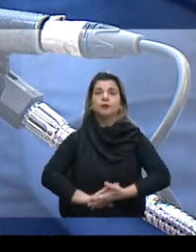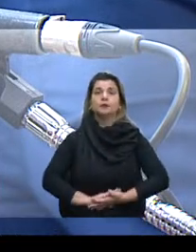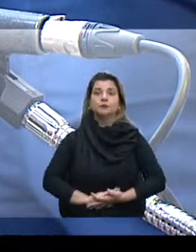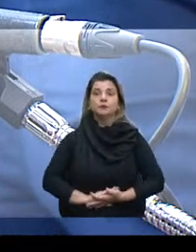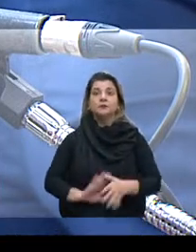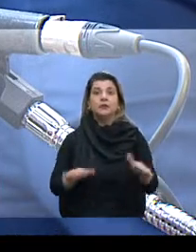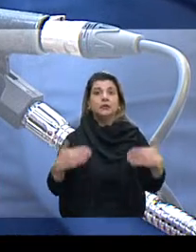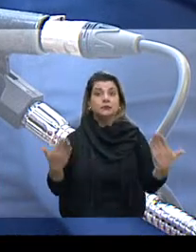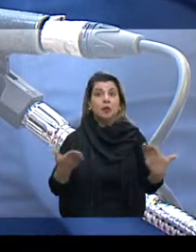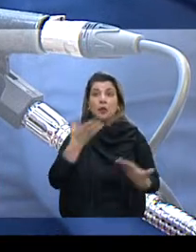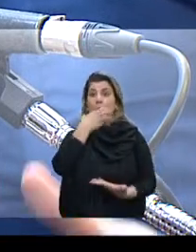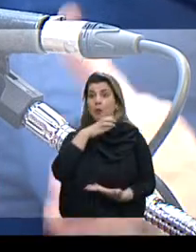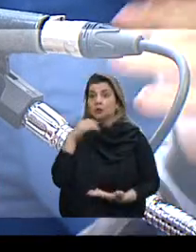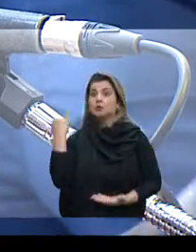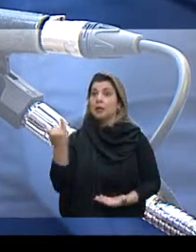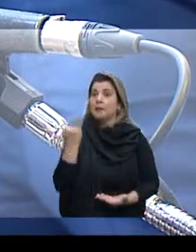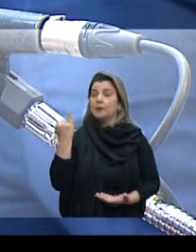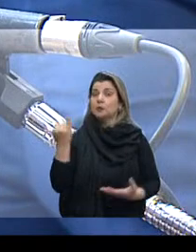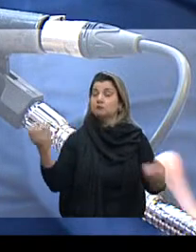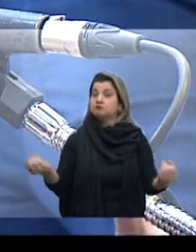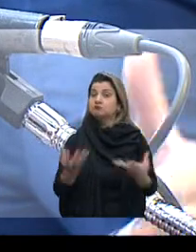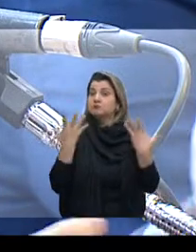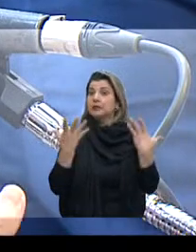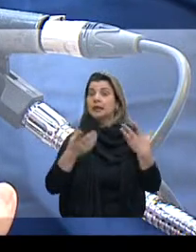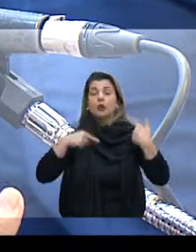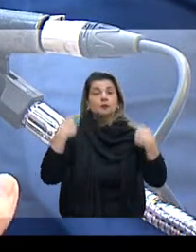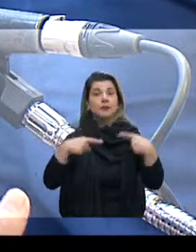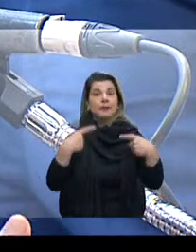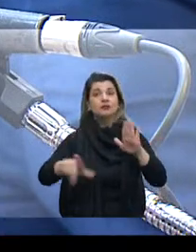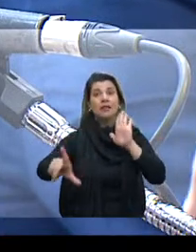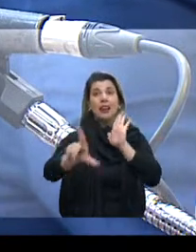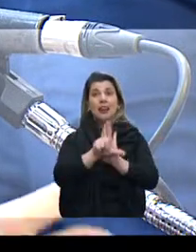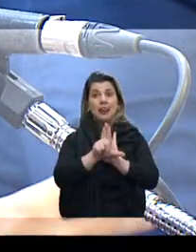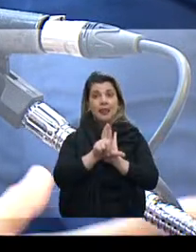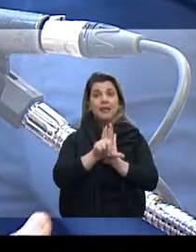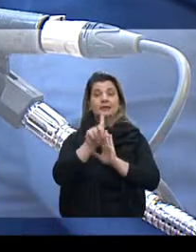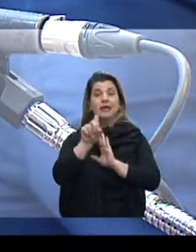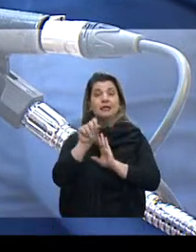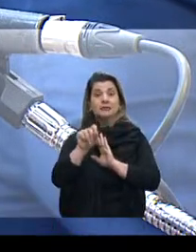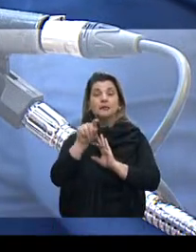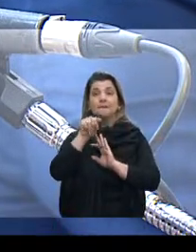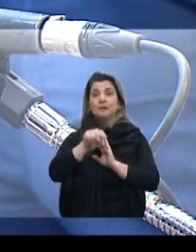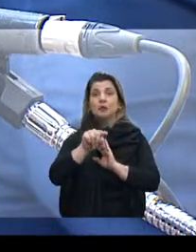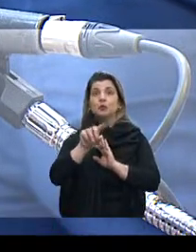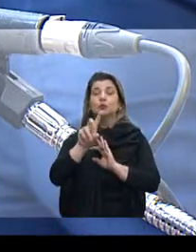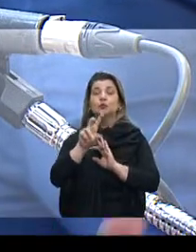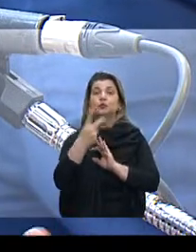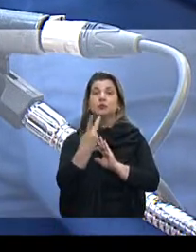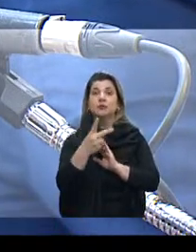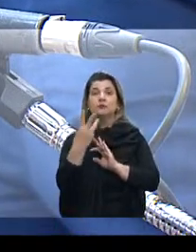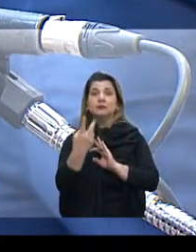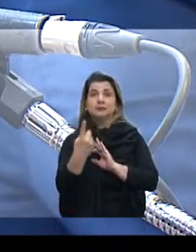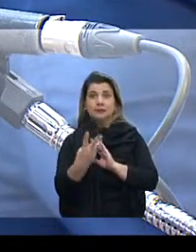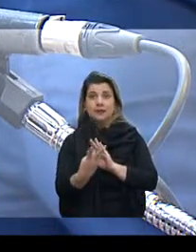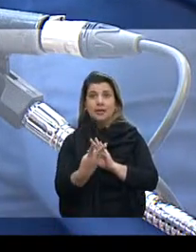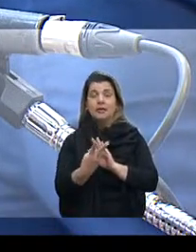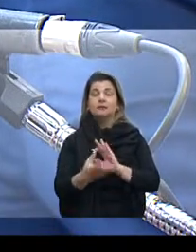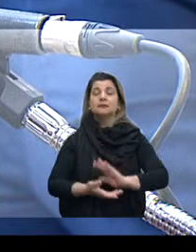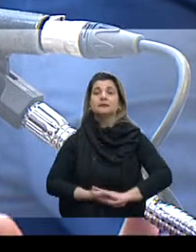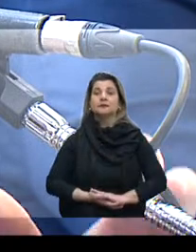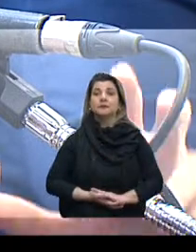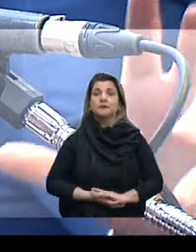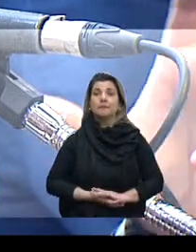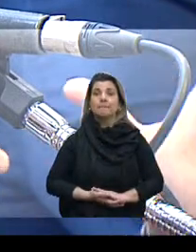Então, acho que seria importante inaugurar um debate sobre a Lei Complementar 10.713, que regulamenta o parágrafo 3º do artigo 201 da Constituição,